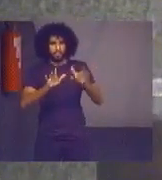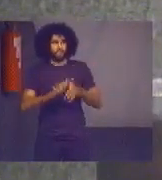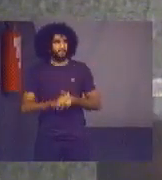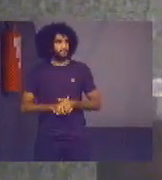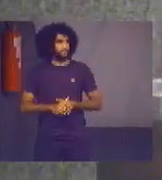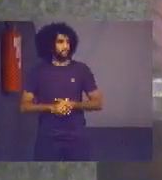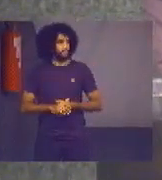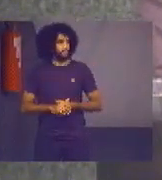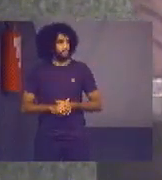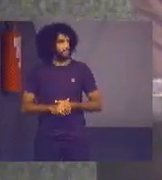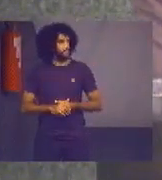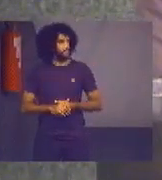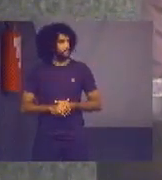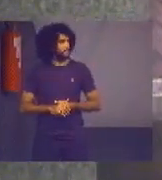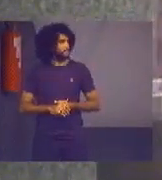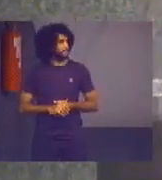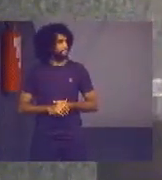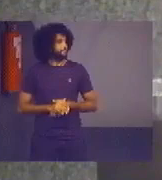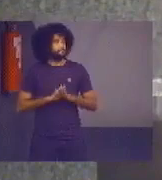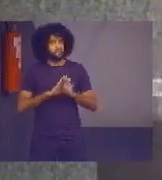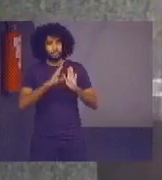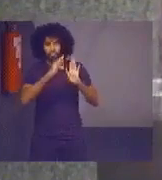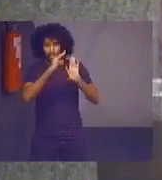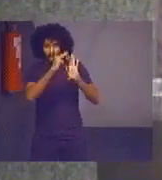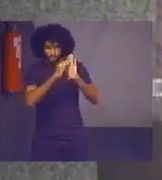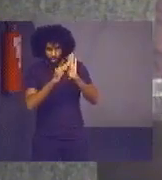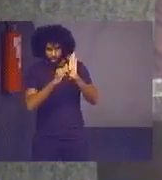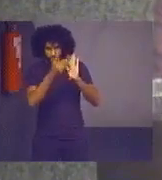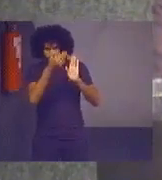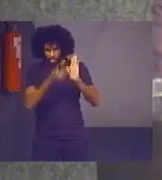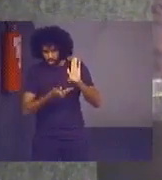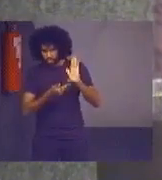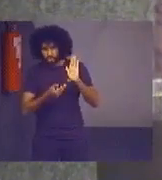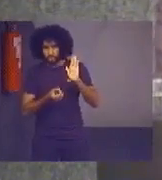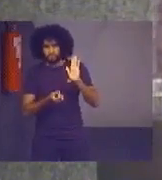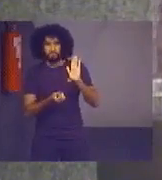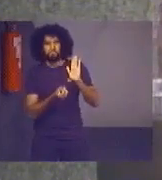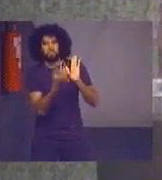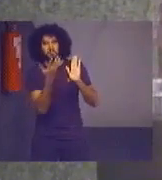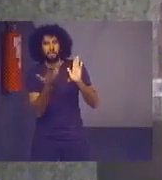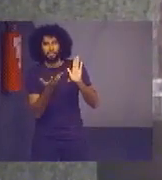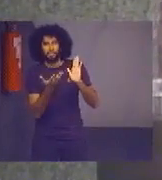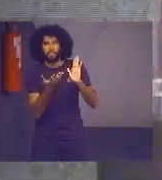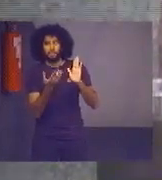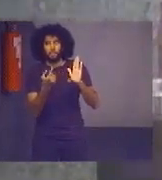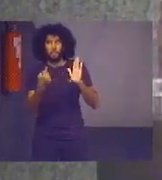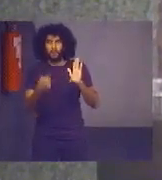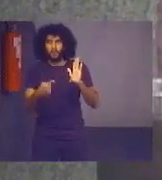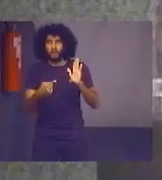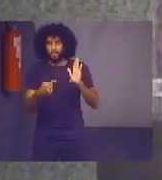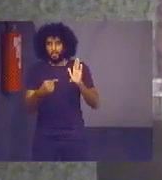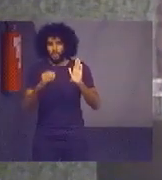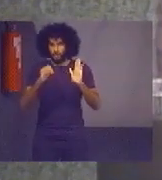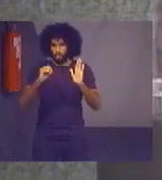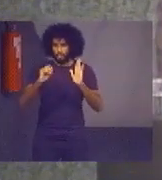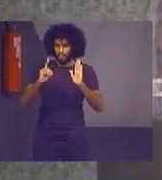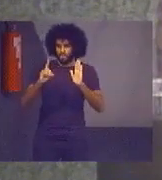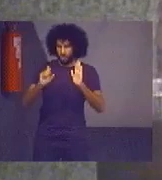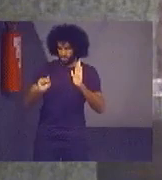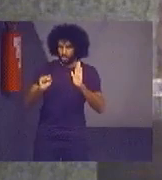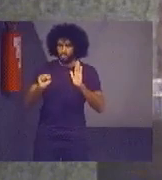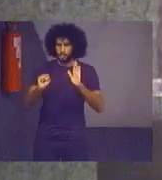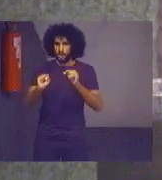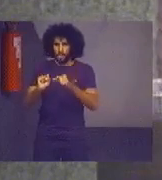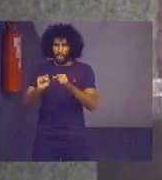Bom, essa metodologia foi criada para os ODS, porque uma auditoria